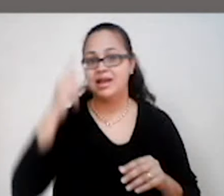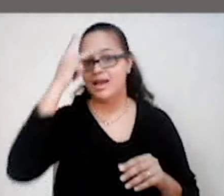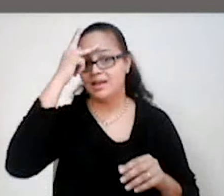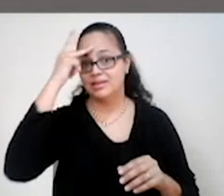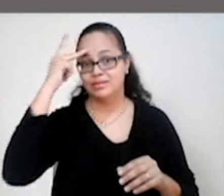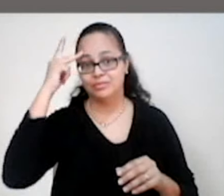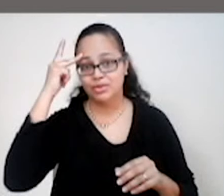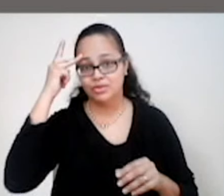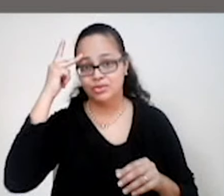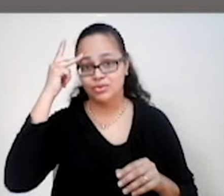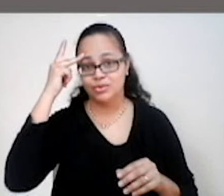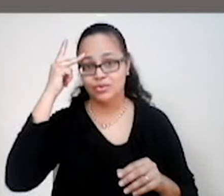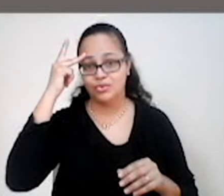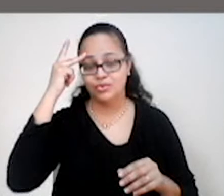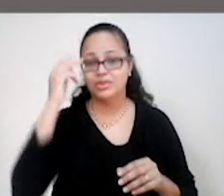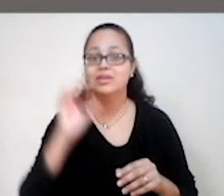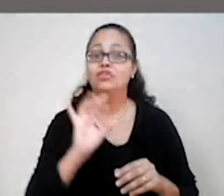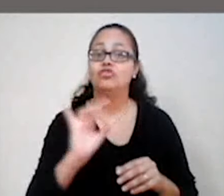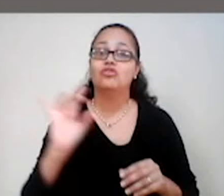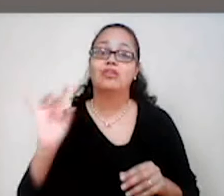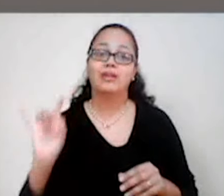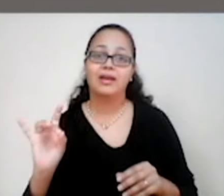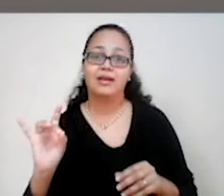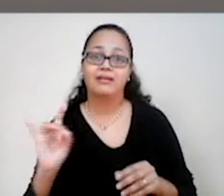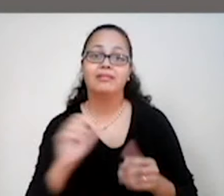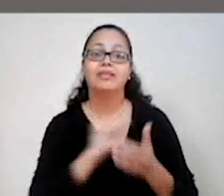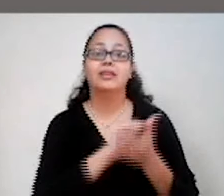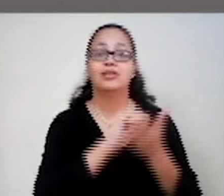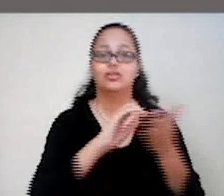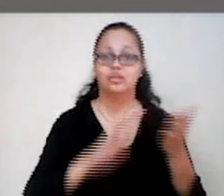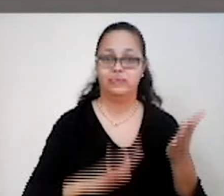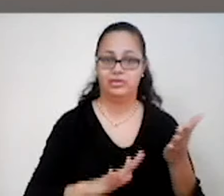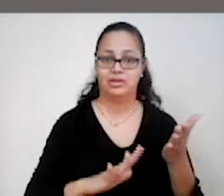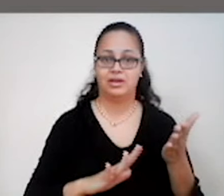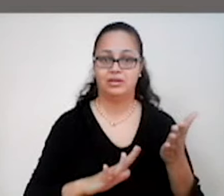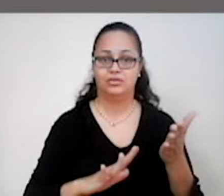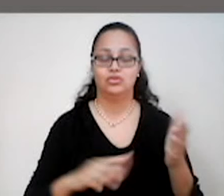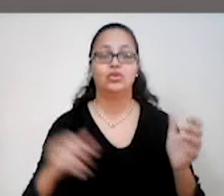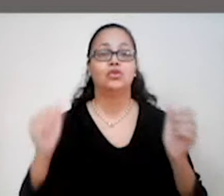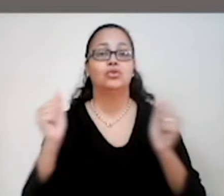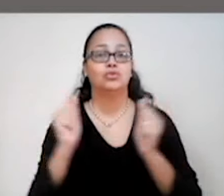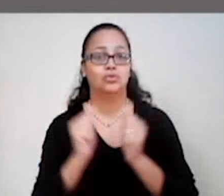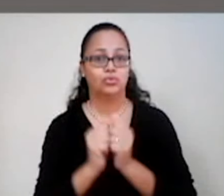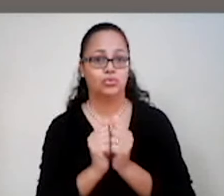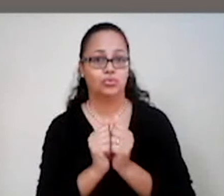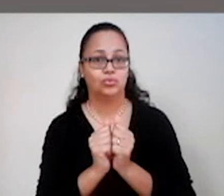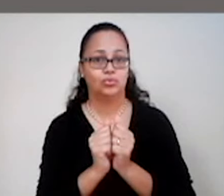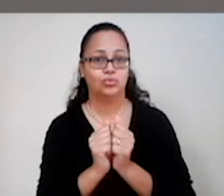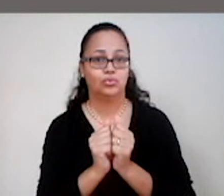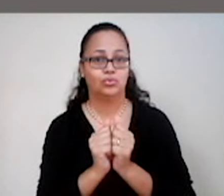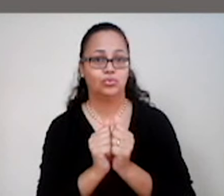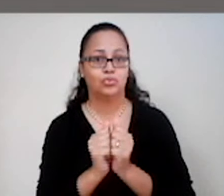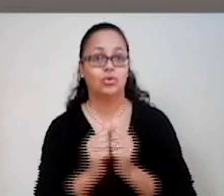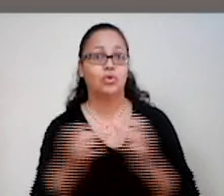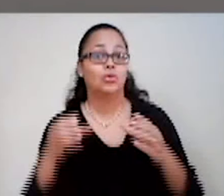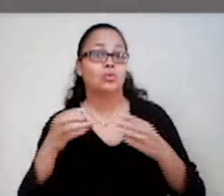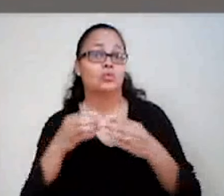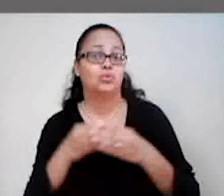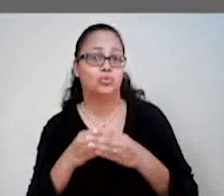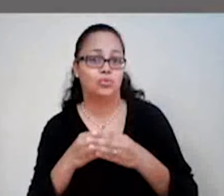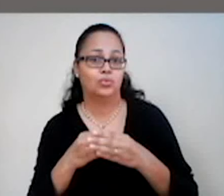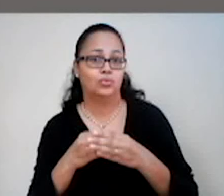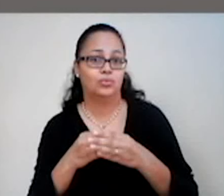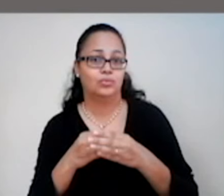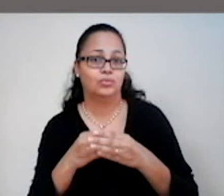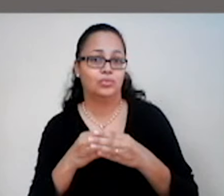de cada atividade se organizavam nas chamadas corporações de ofício. Na imagem ao lado aqui,